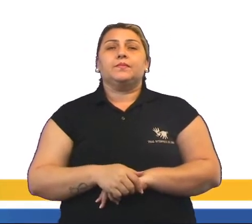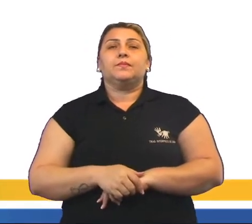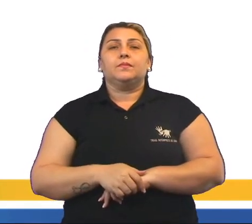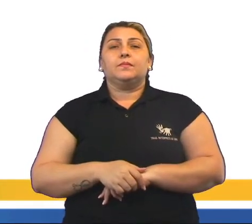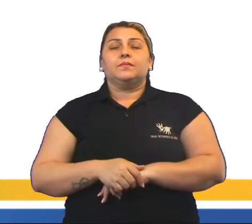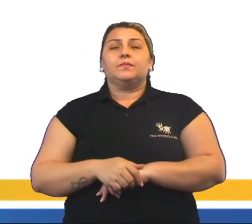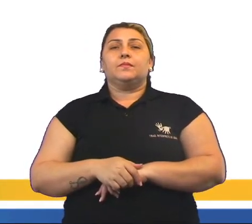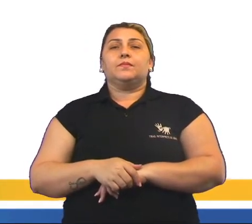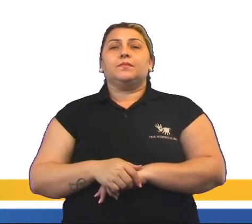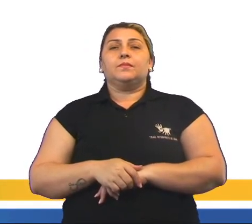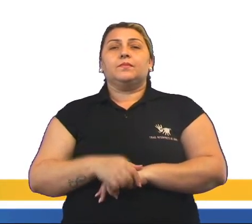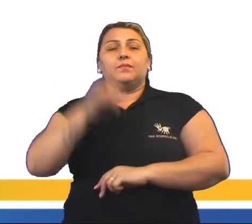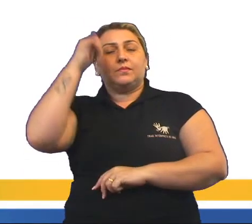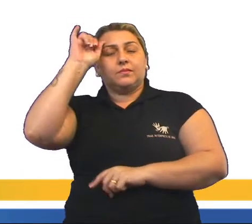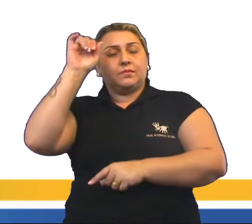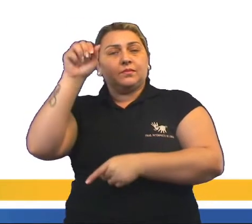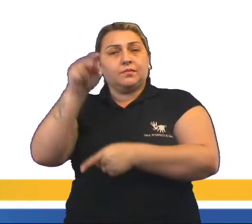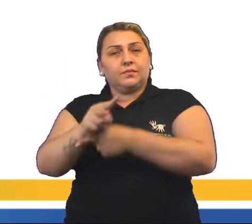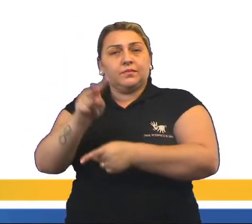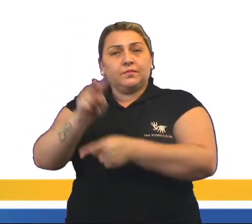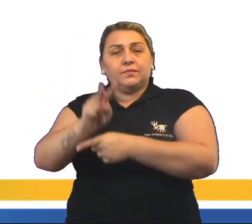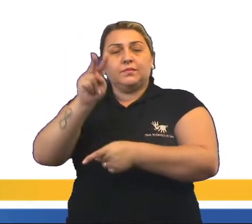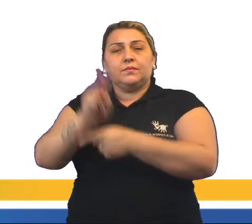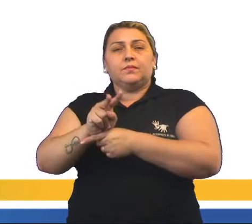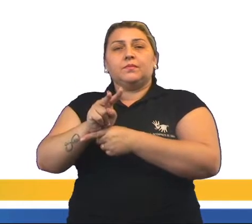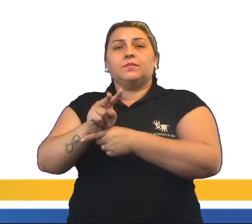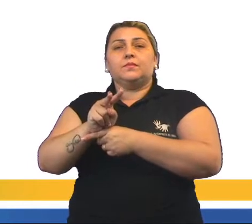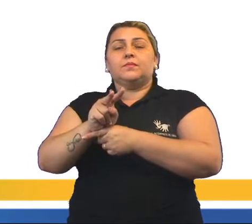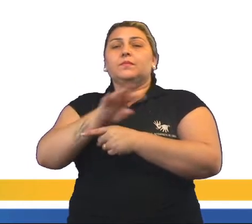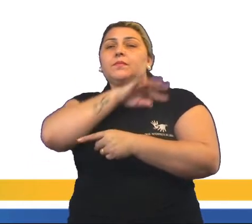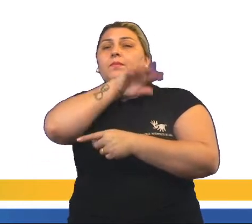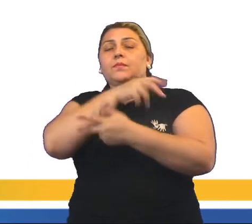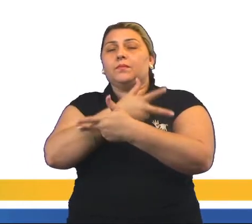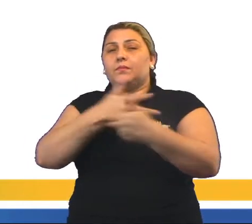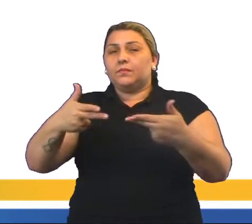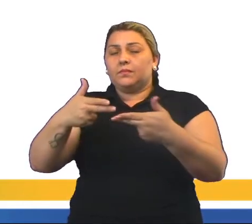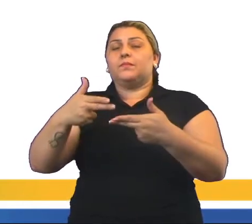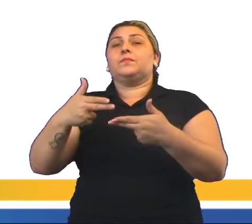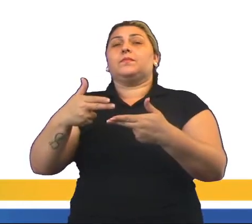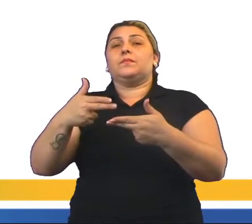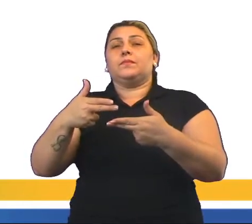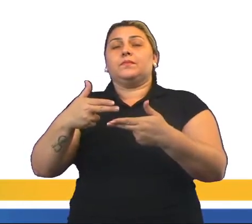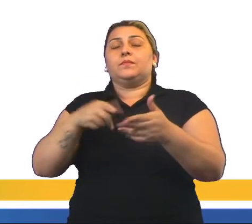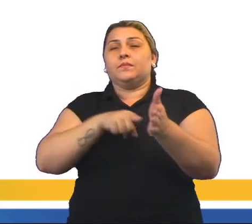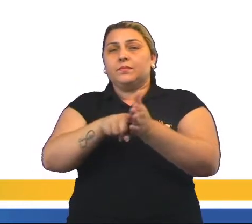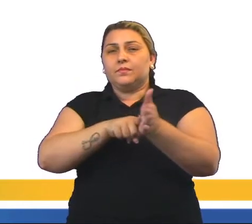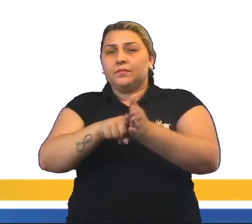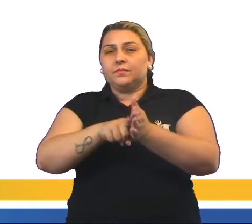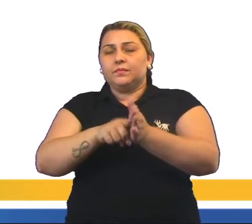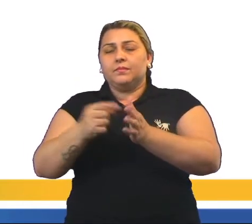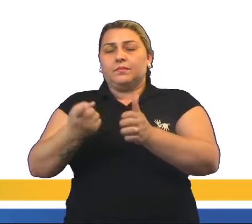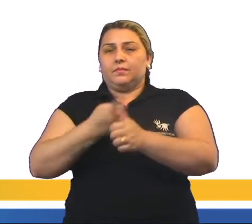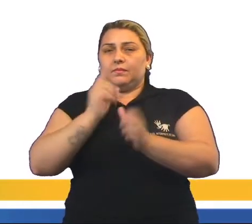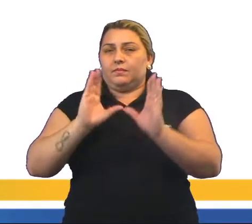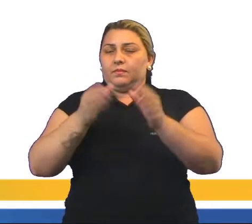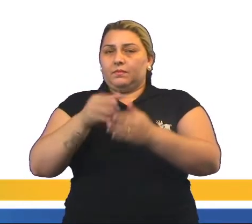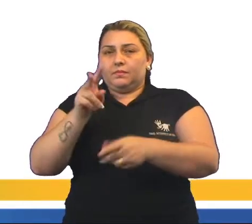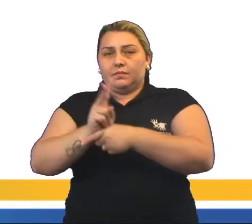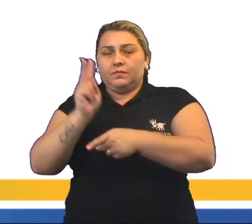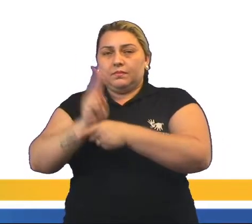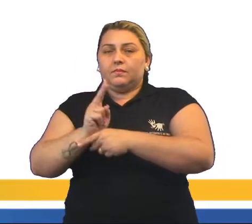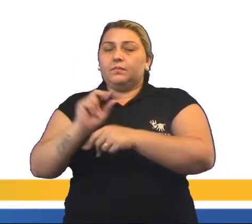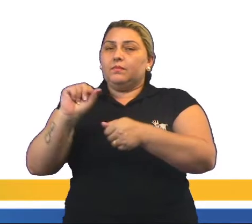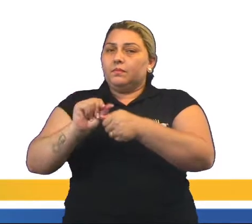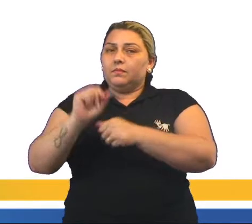A pecuária nordestina. Segundo historiadores, as primeiras criações de gado desenvolvidas no